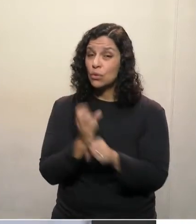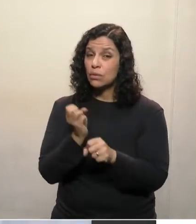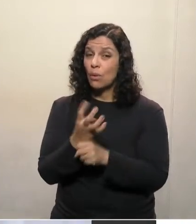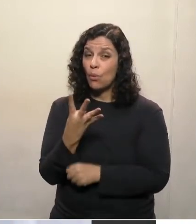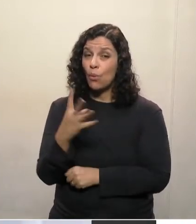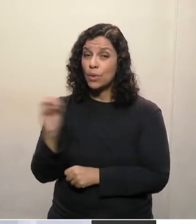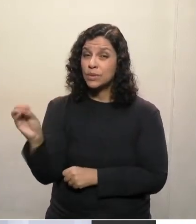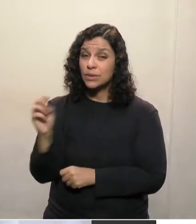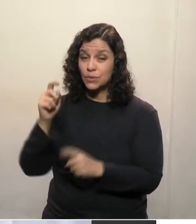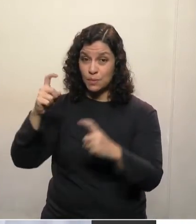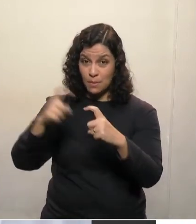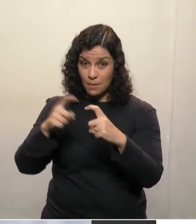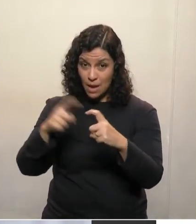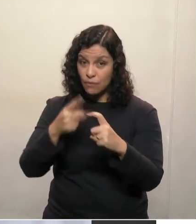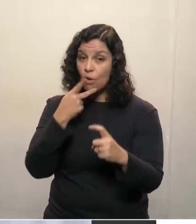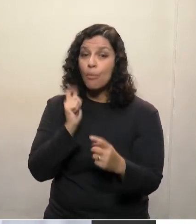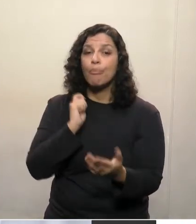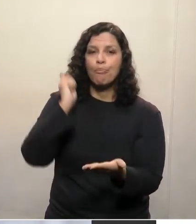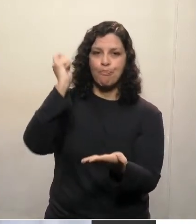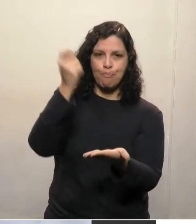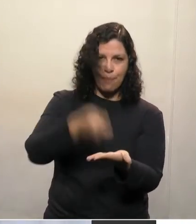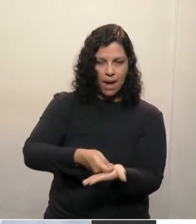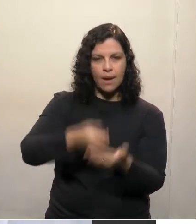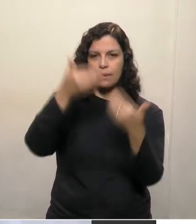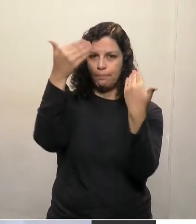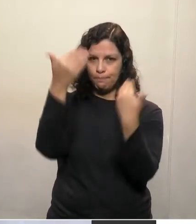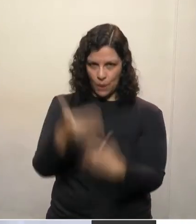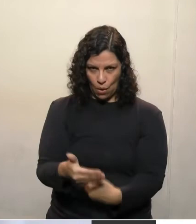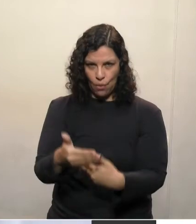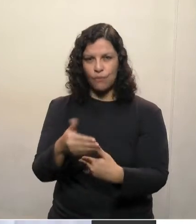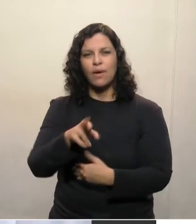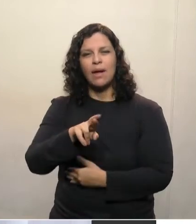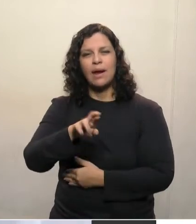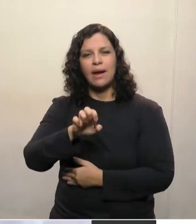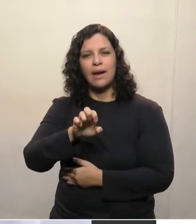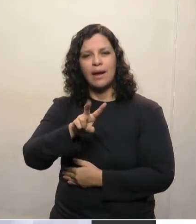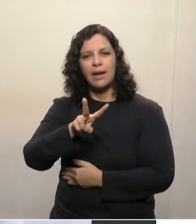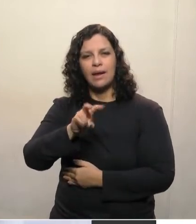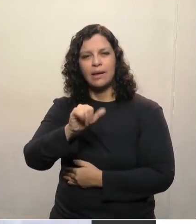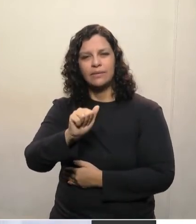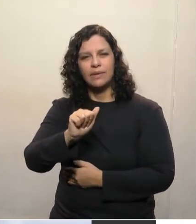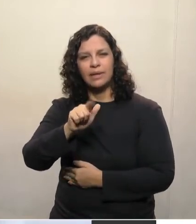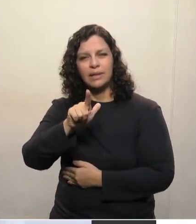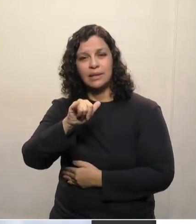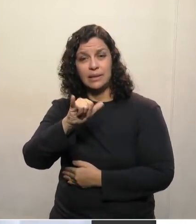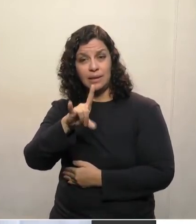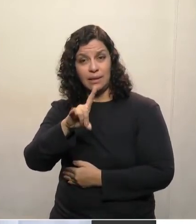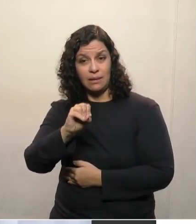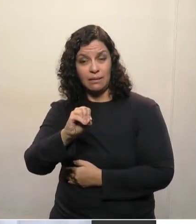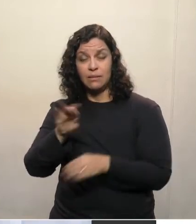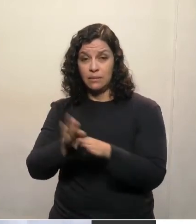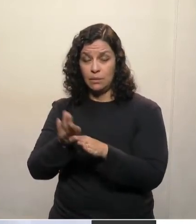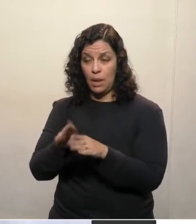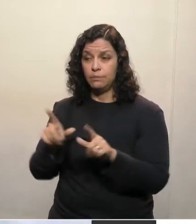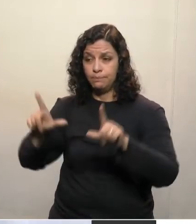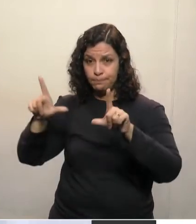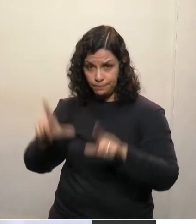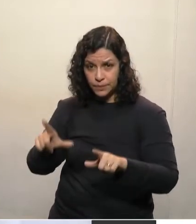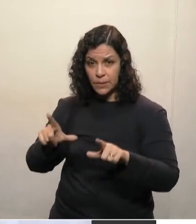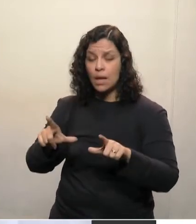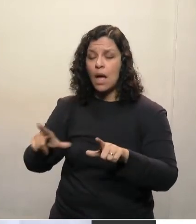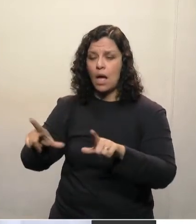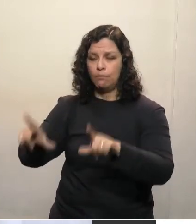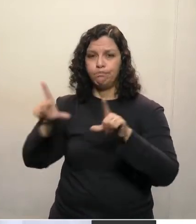a pagar essa revalidação do diploma, os custos, e também se propuseram a trabalhar para